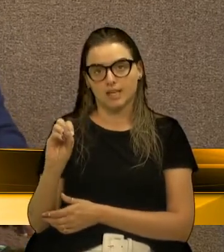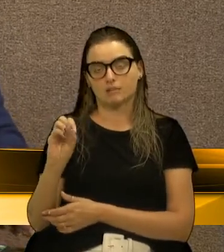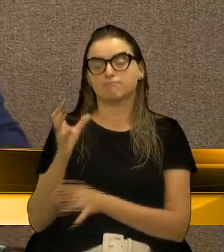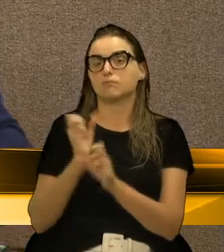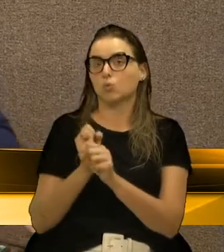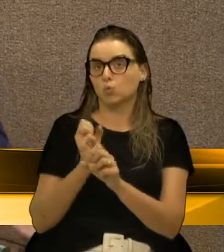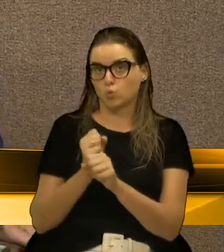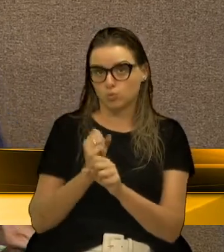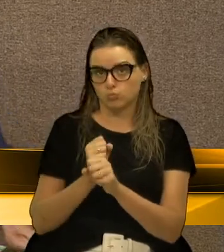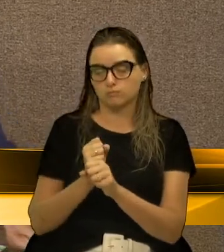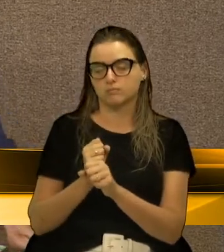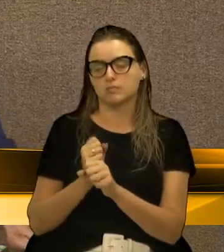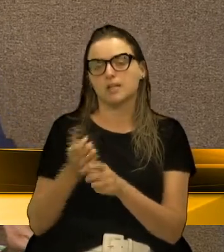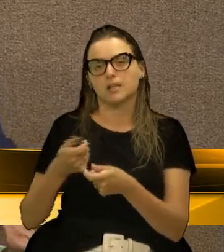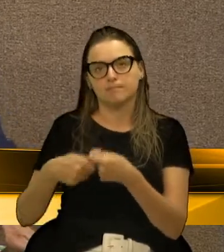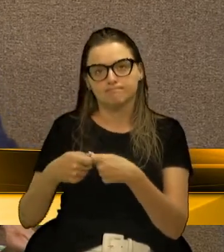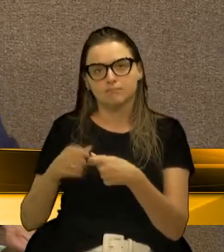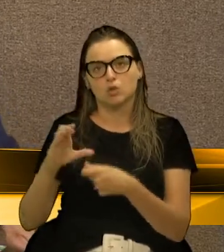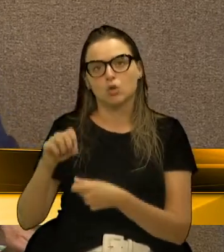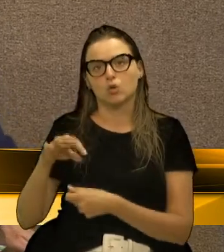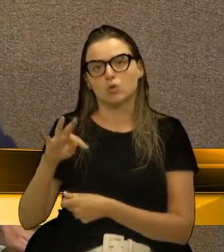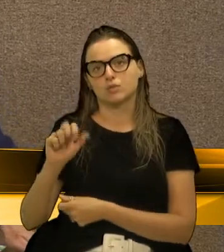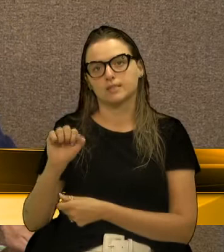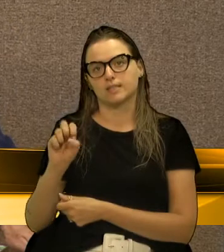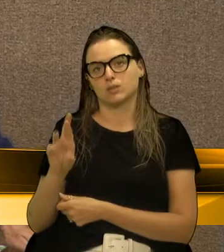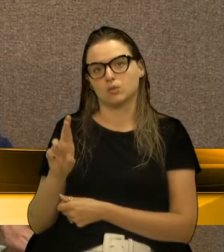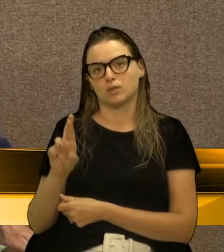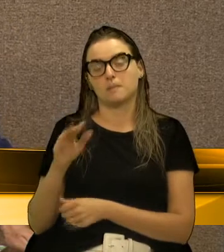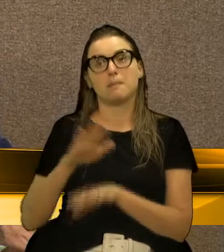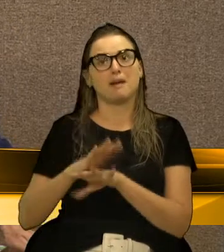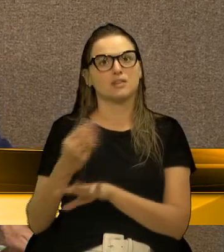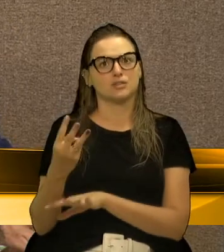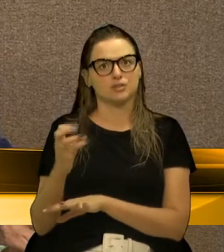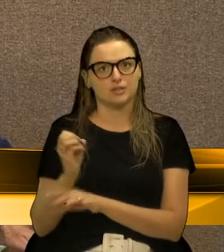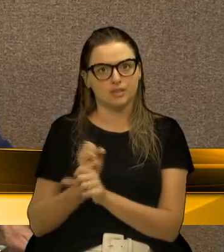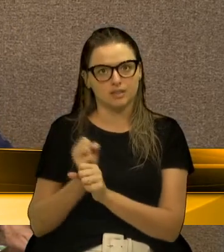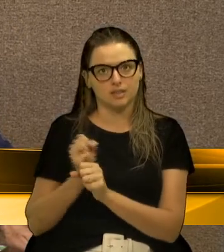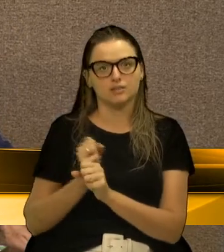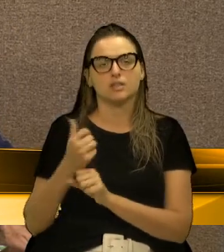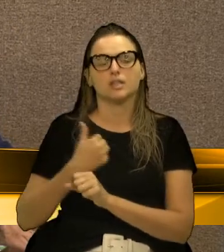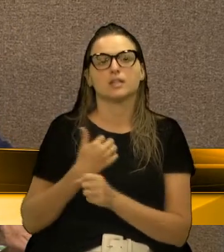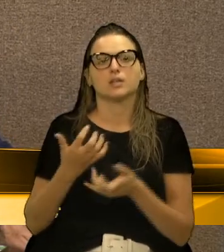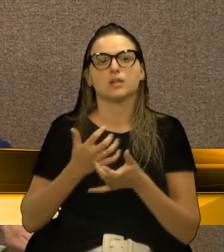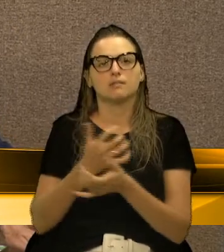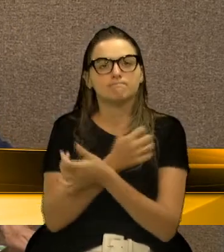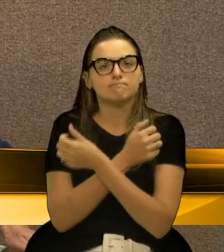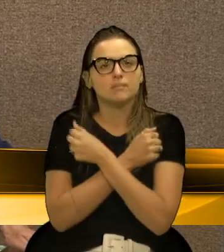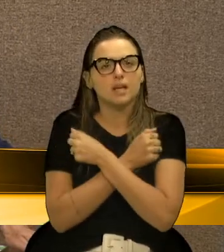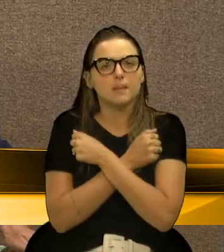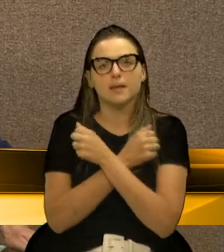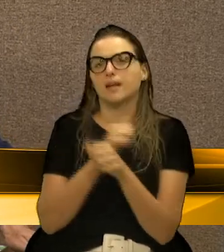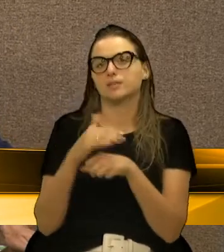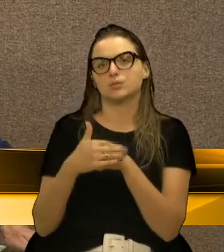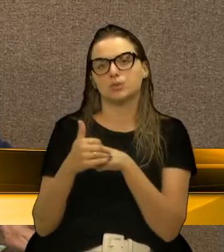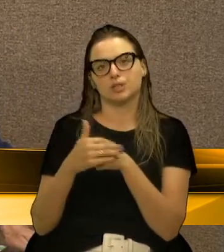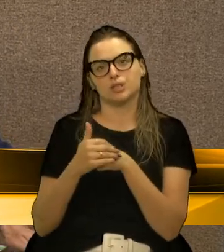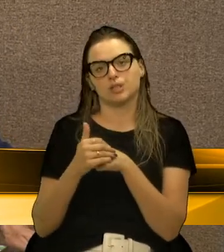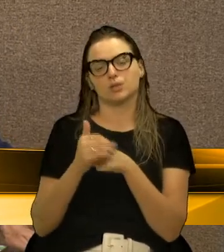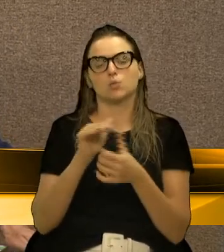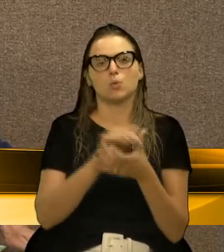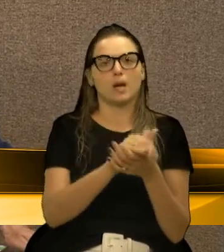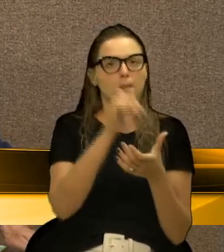do Sul, há mais de 30 anos. E quero deixar aqui o meu abraço carinhoso à